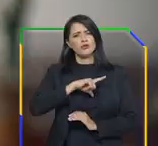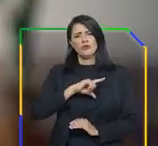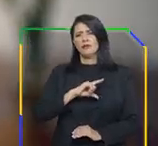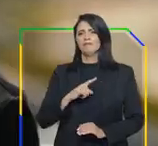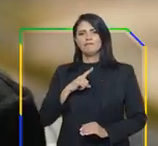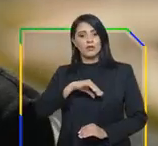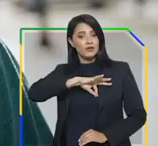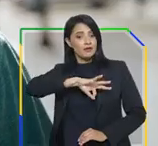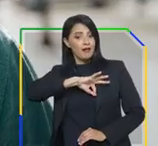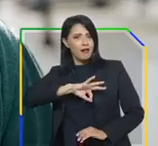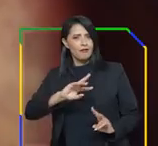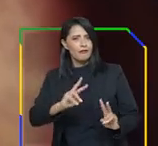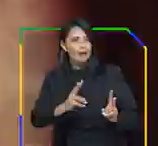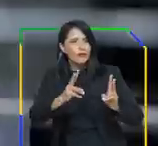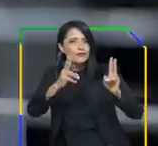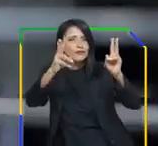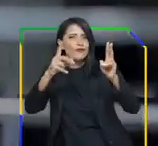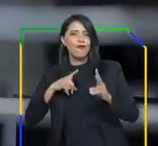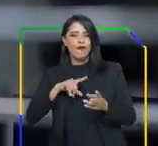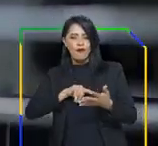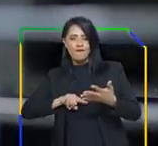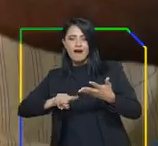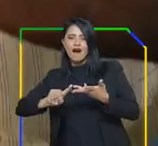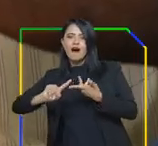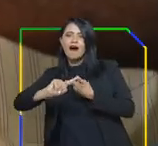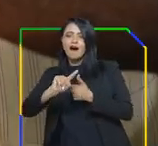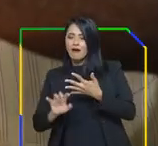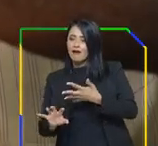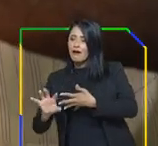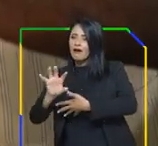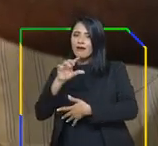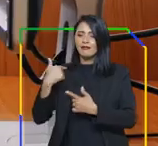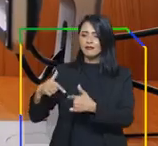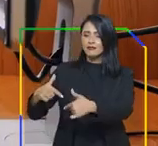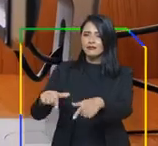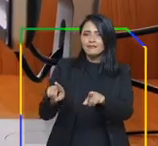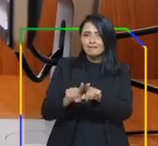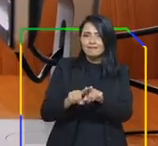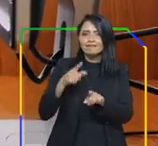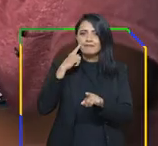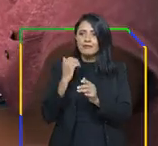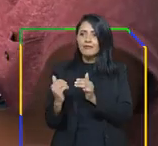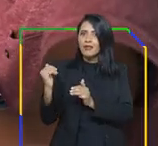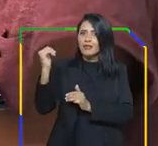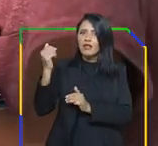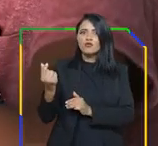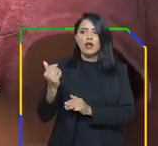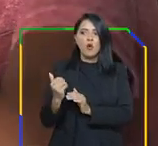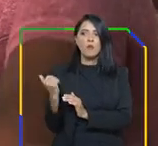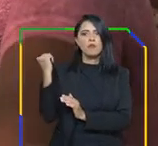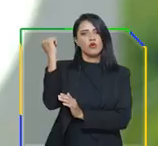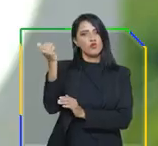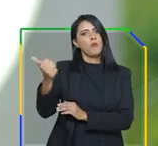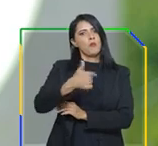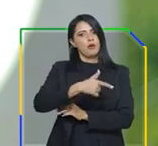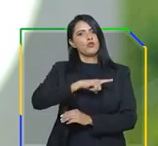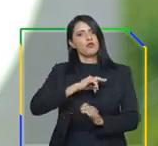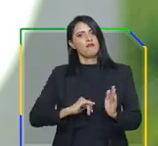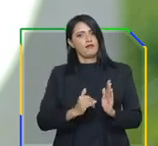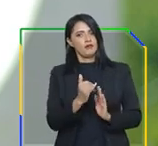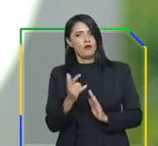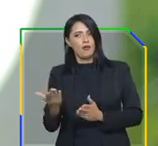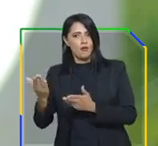todos os salários, das mais diversas categorias profissionais, que também foram reajustados acima da inflação. O aumento